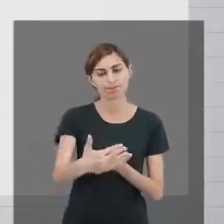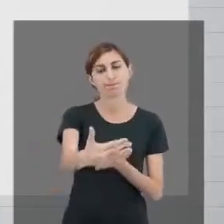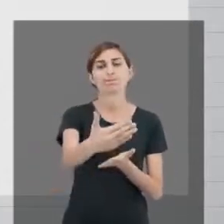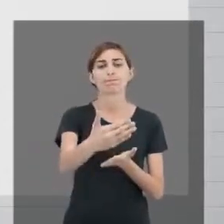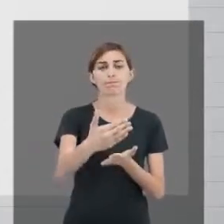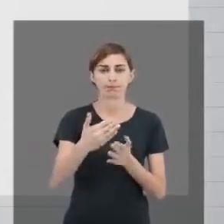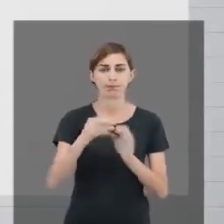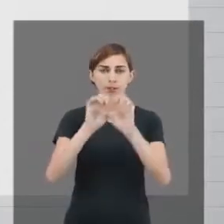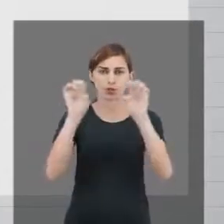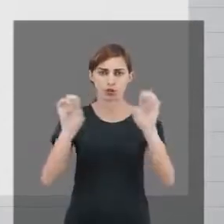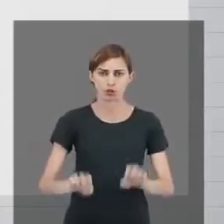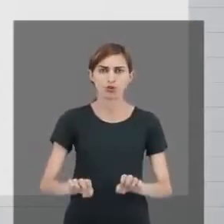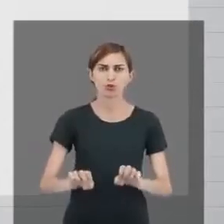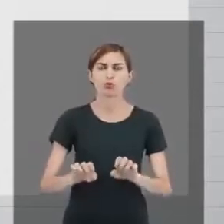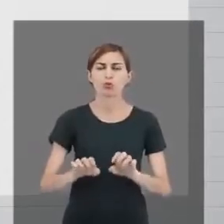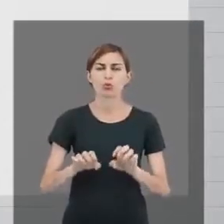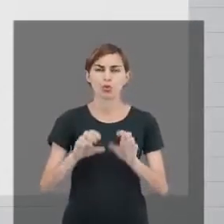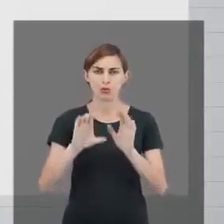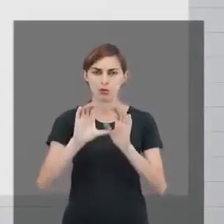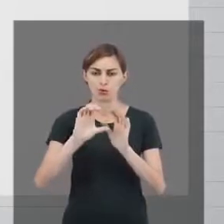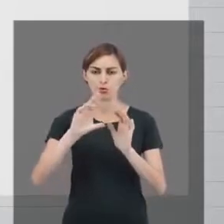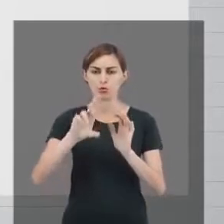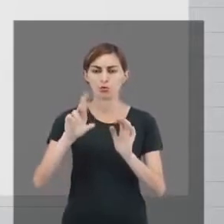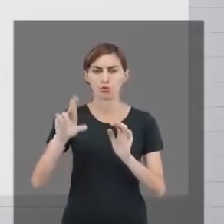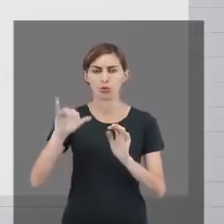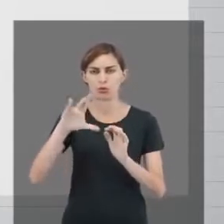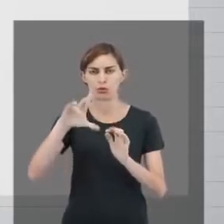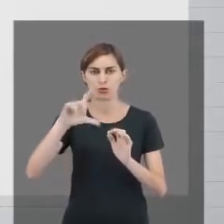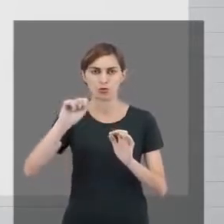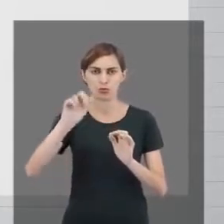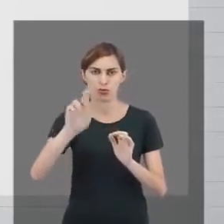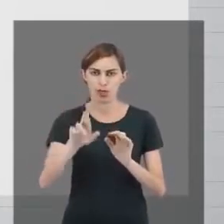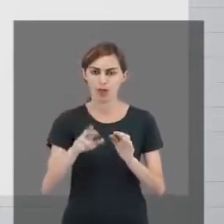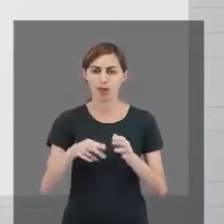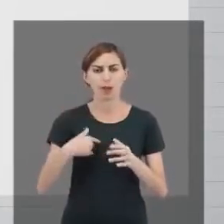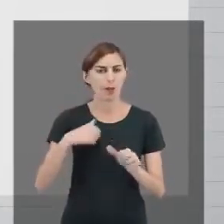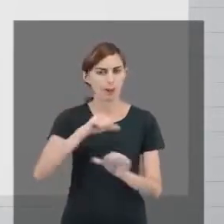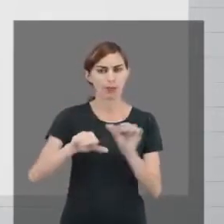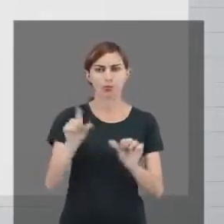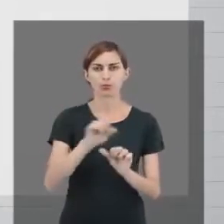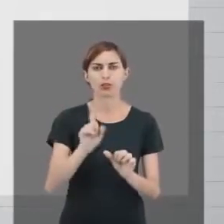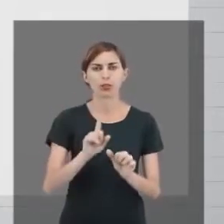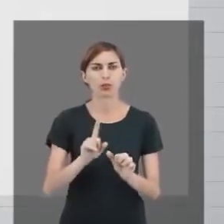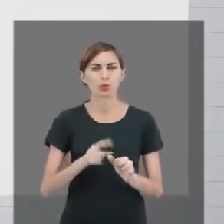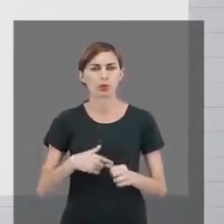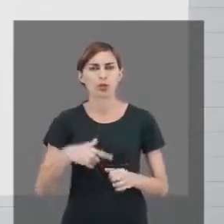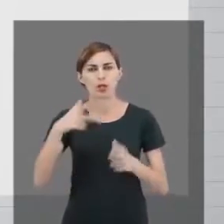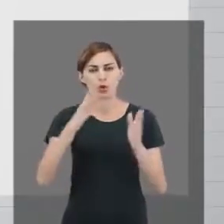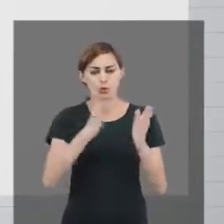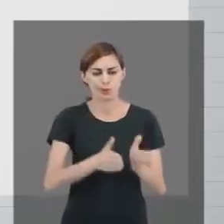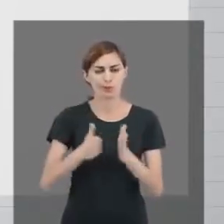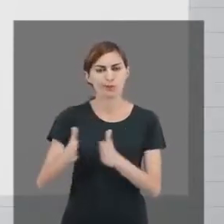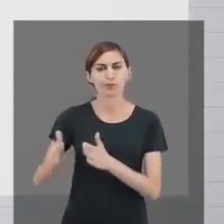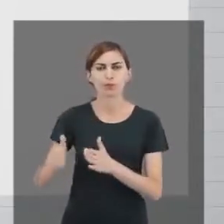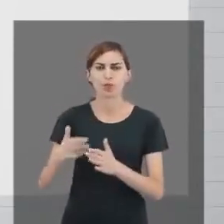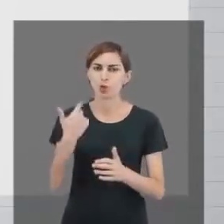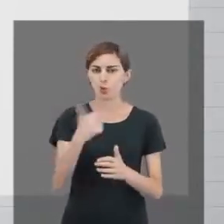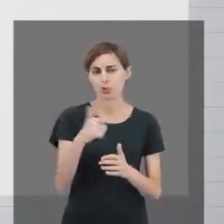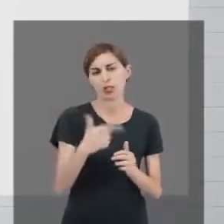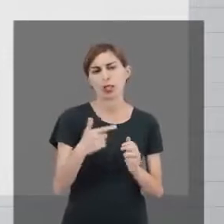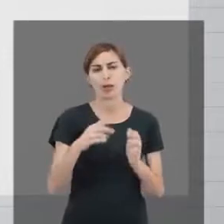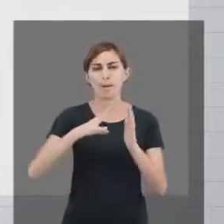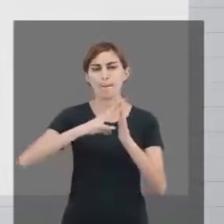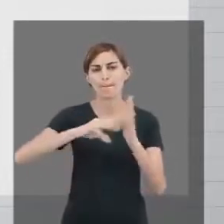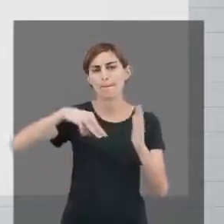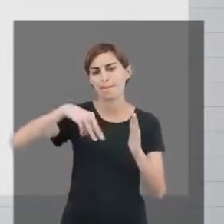A nossa estrutura curricular, ela é cíclica. O que quer dizer isso? A gente não tem ordem nos módulos.